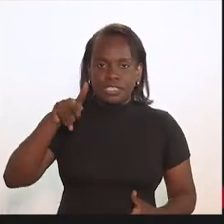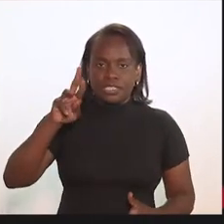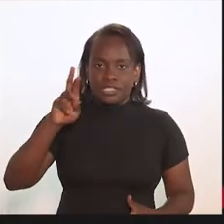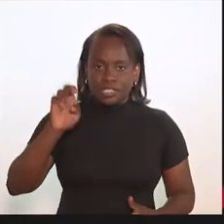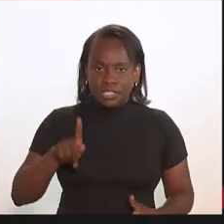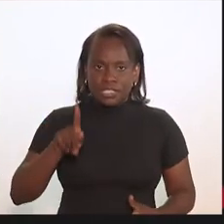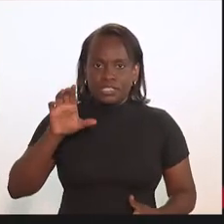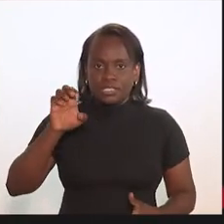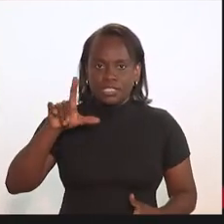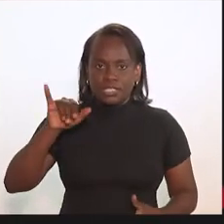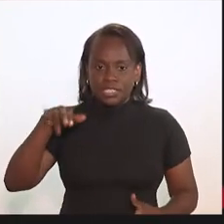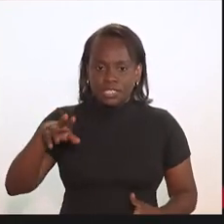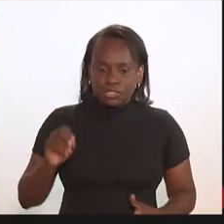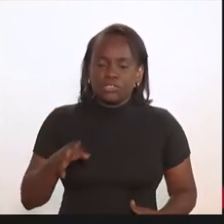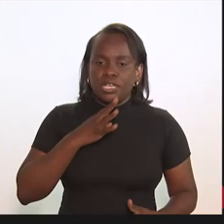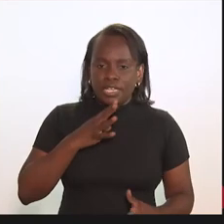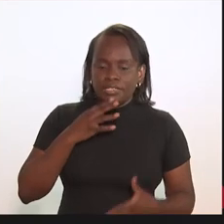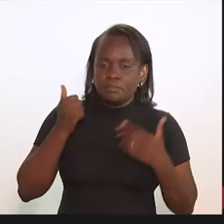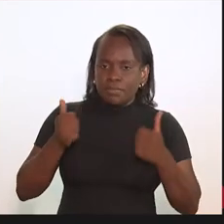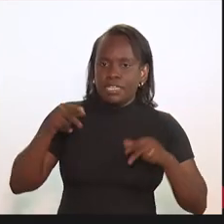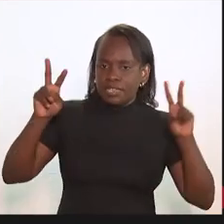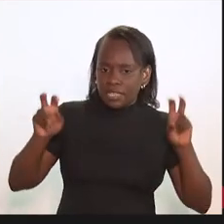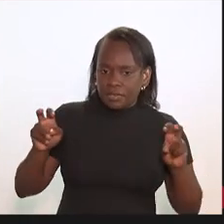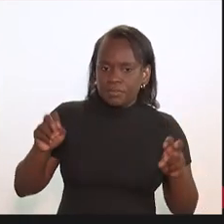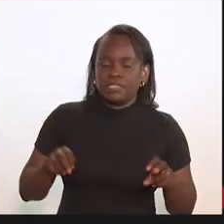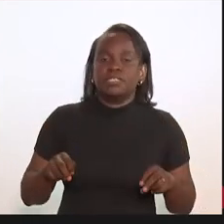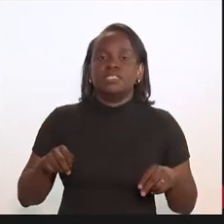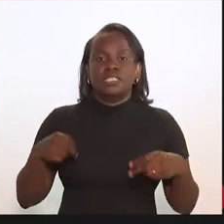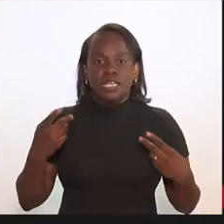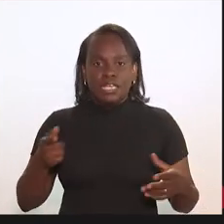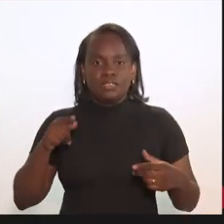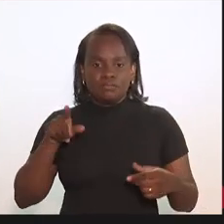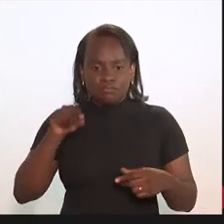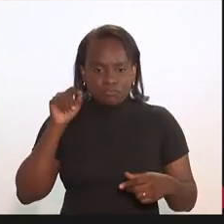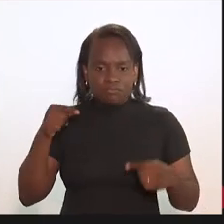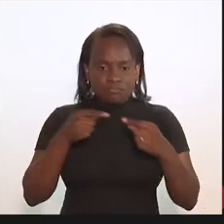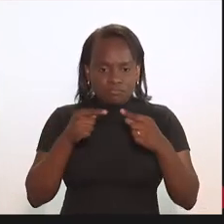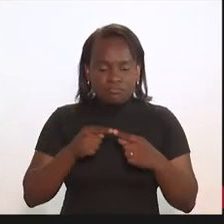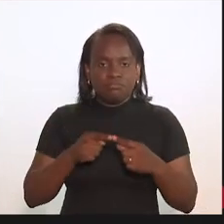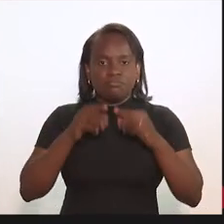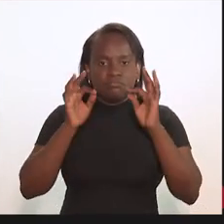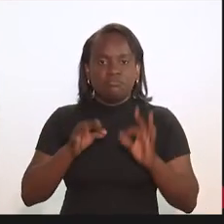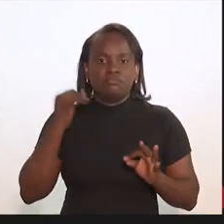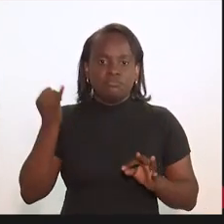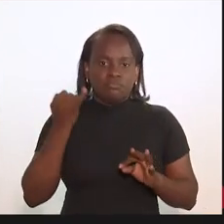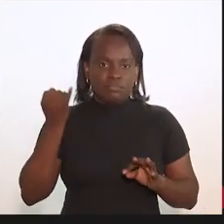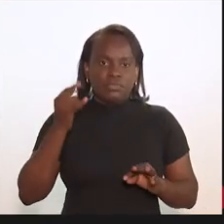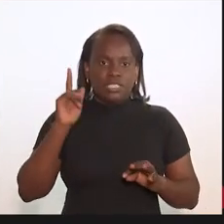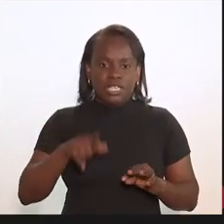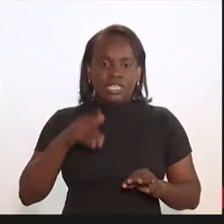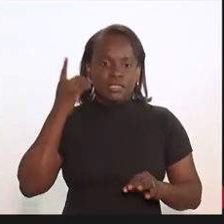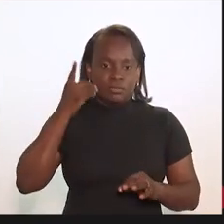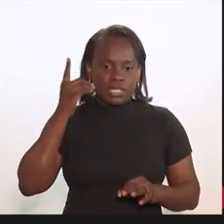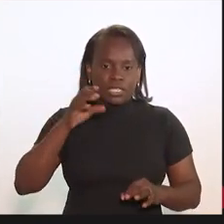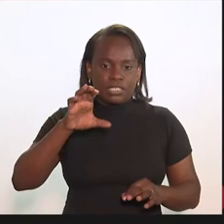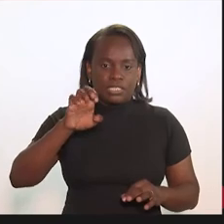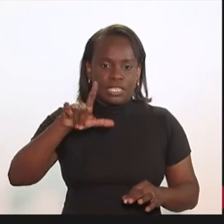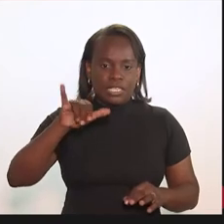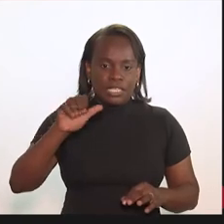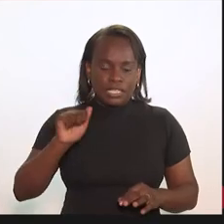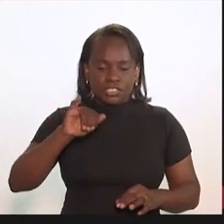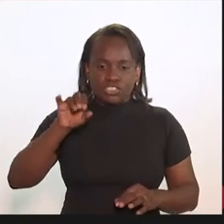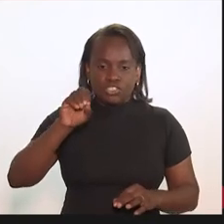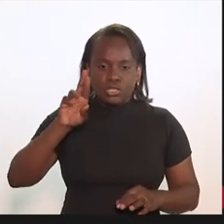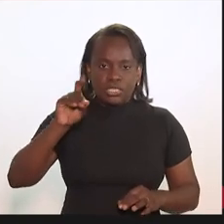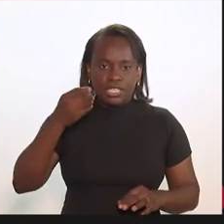André Siciliano, que conhece muito bem dessa matéria e fez essa indicação tão importante que é a nossa deputada Célia